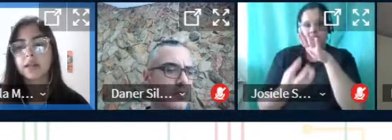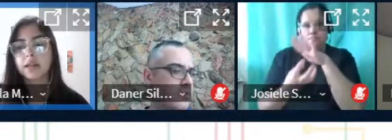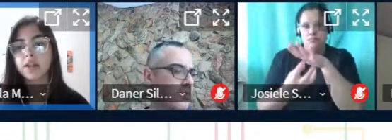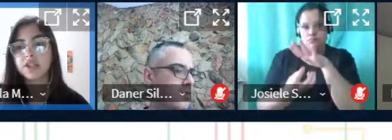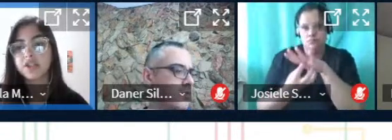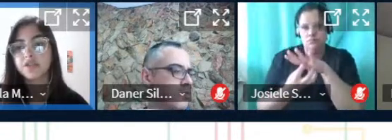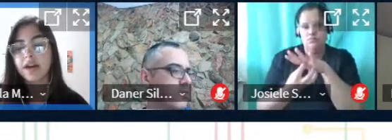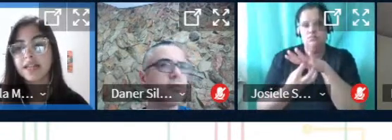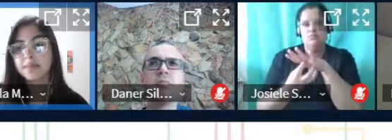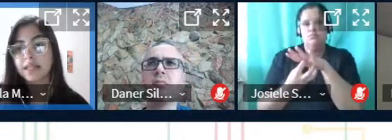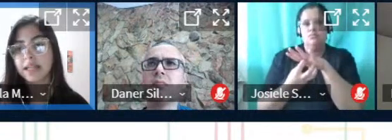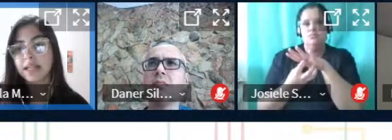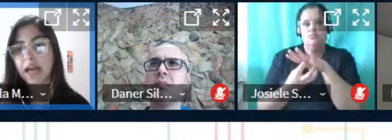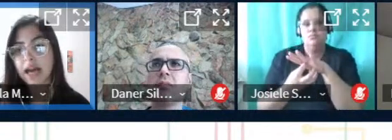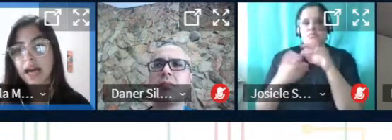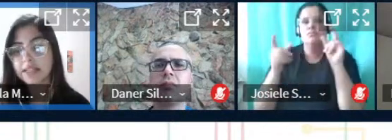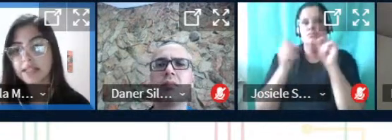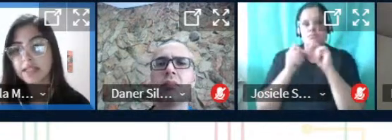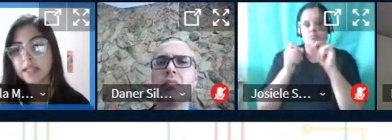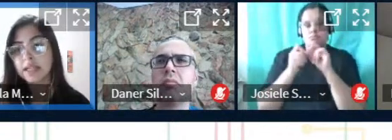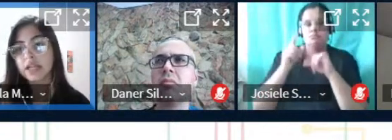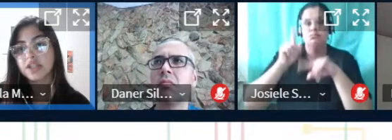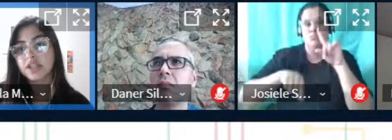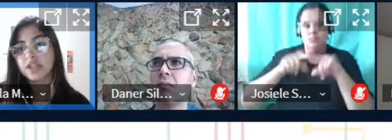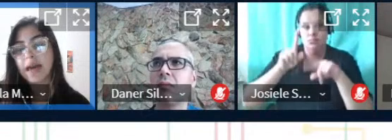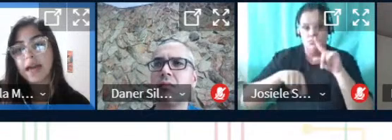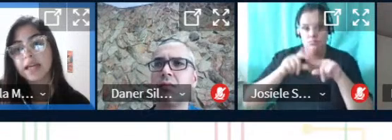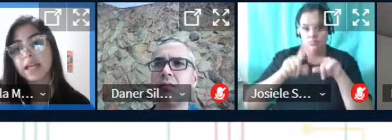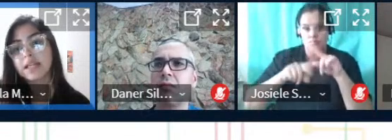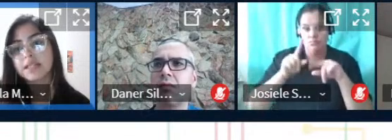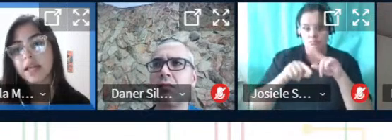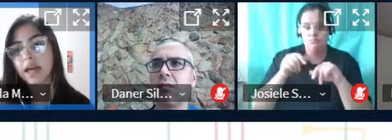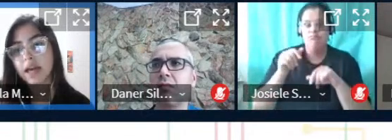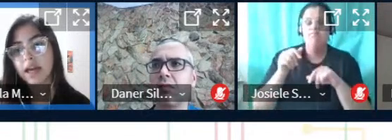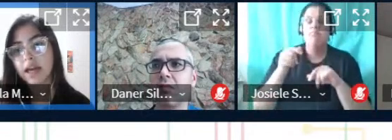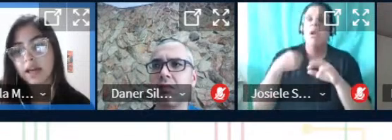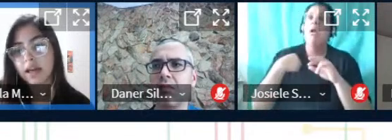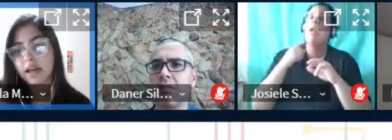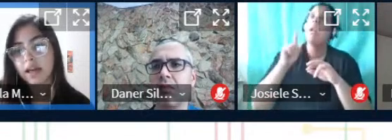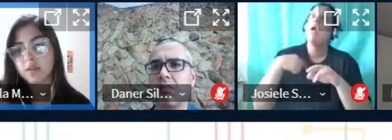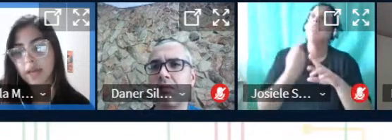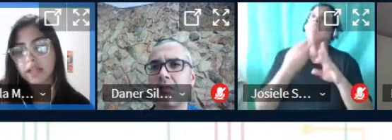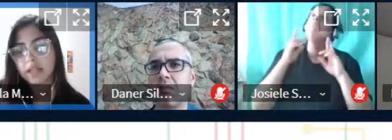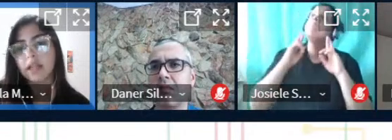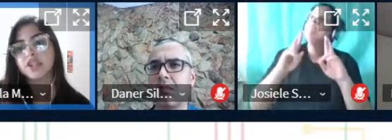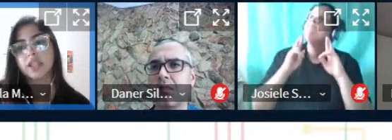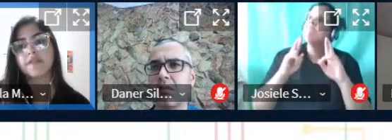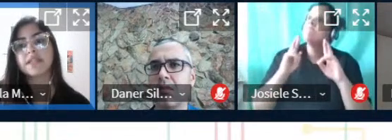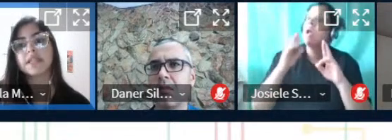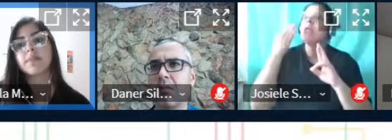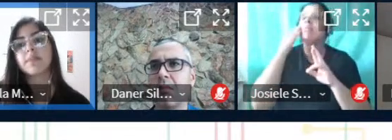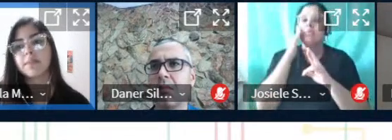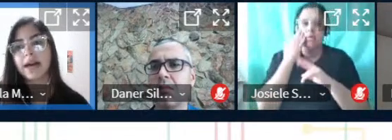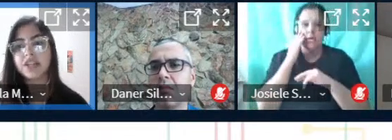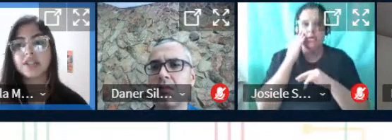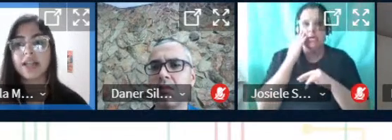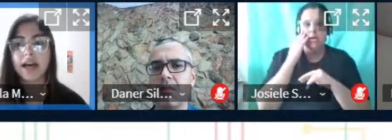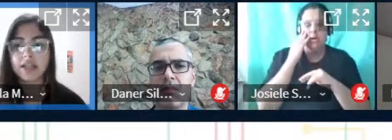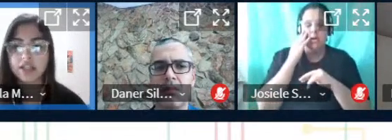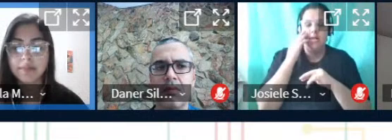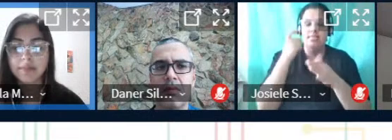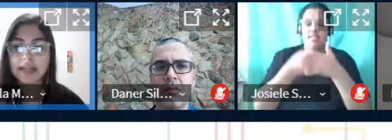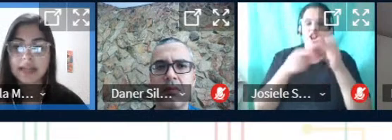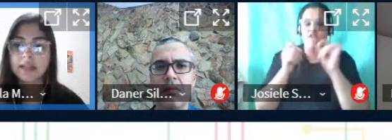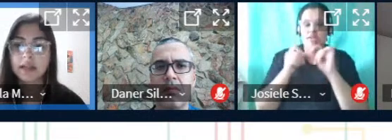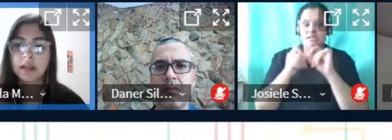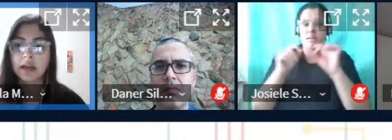então a gente faz materiais e a gente espera que eles que eles compreendam né a tenta fazer da maneira mais